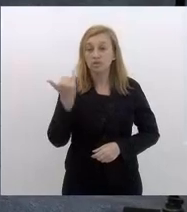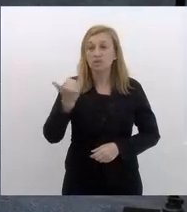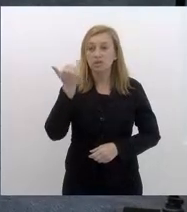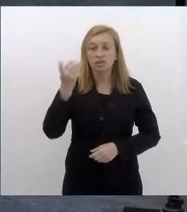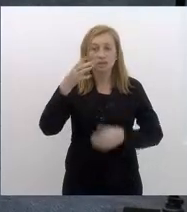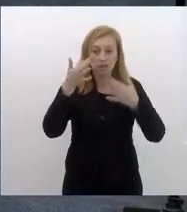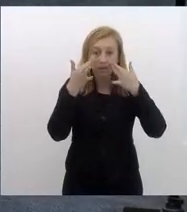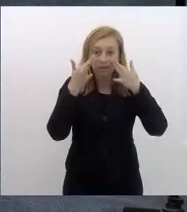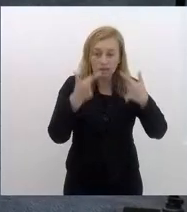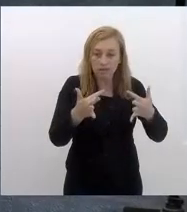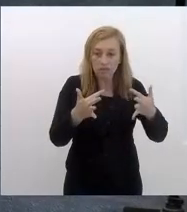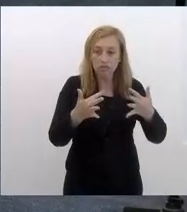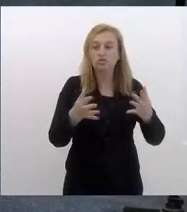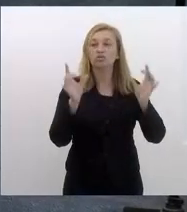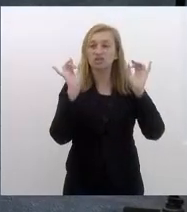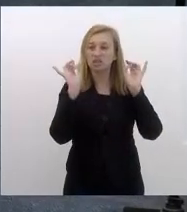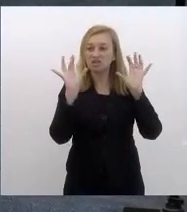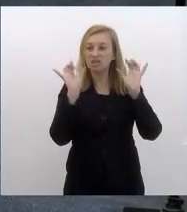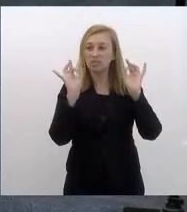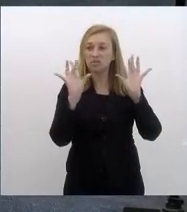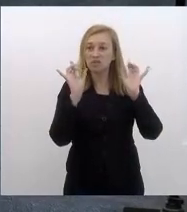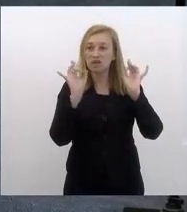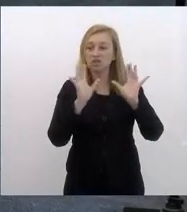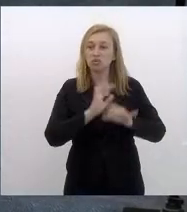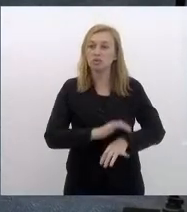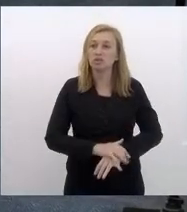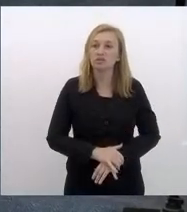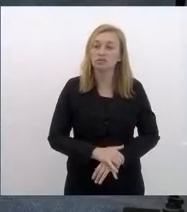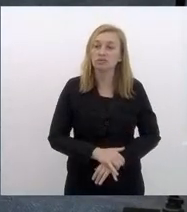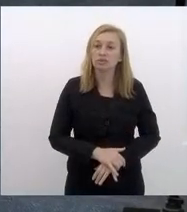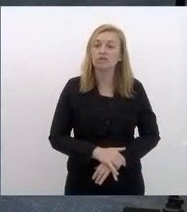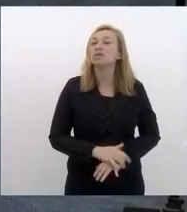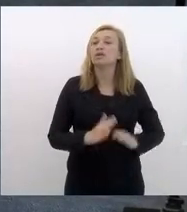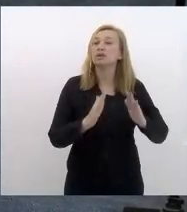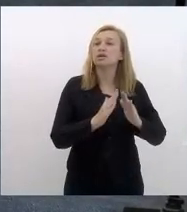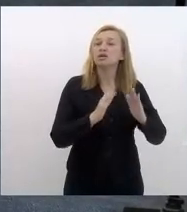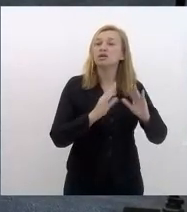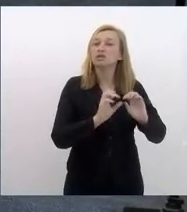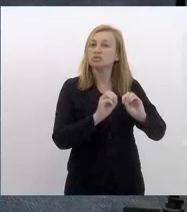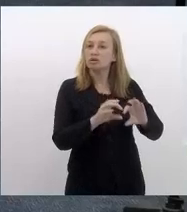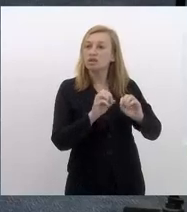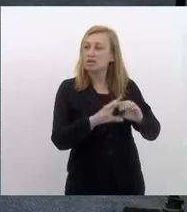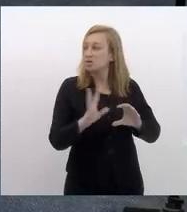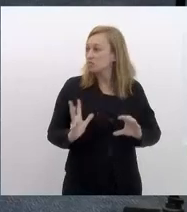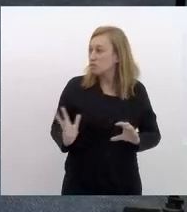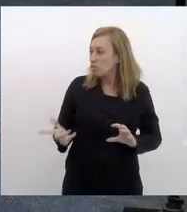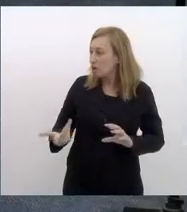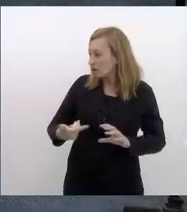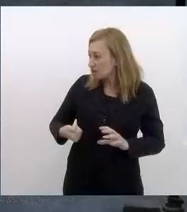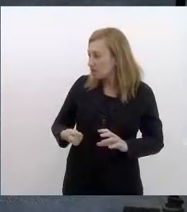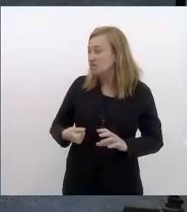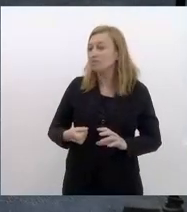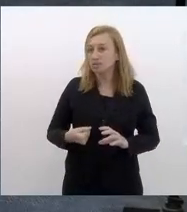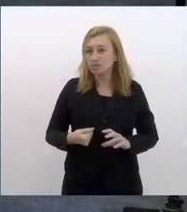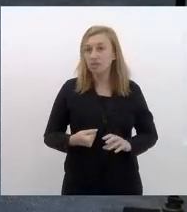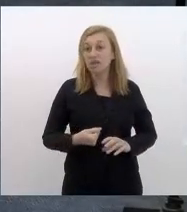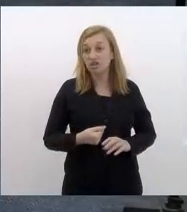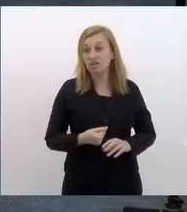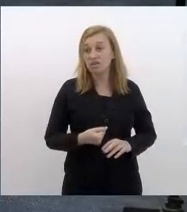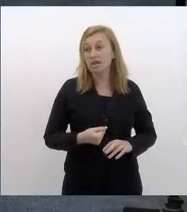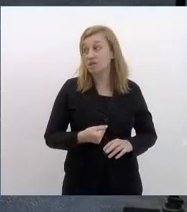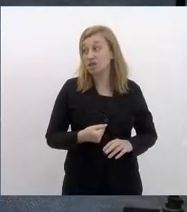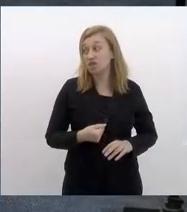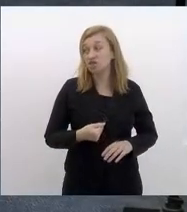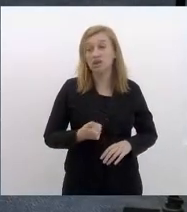na educação básica brasileira sobre uma educação de qualidade uma educação crítica uma